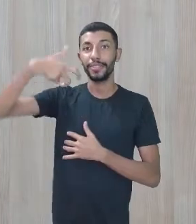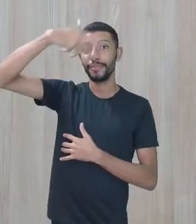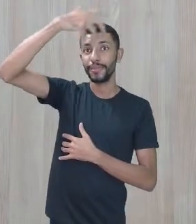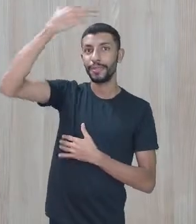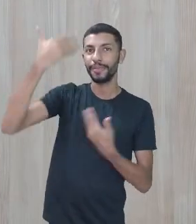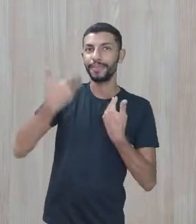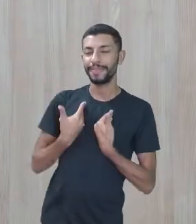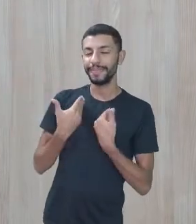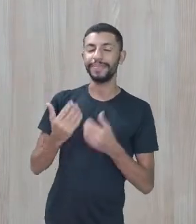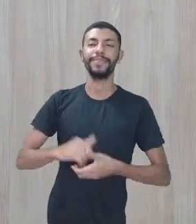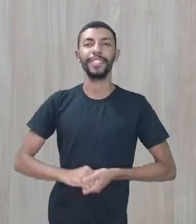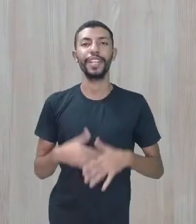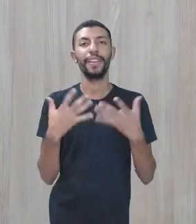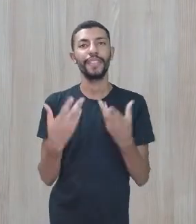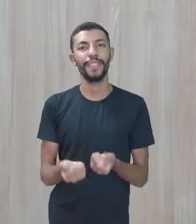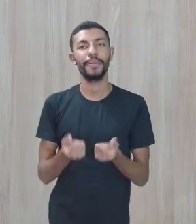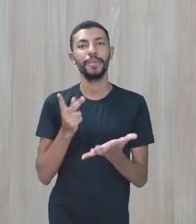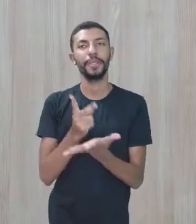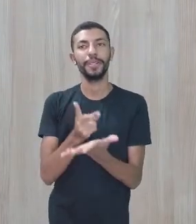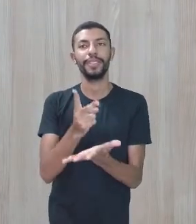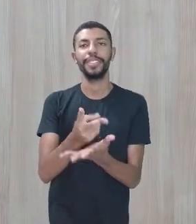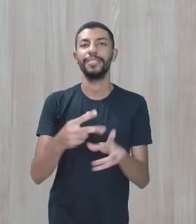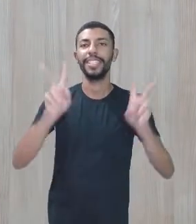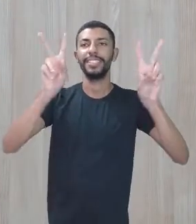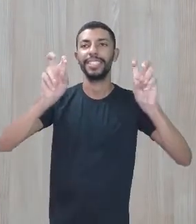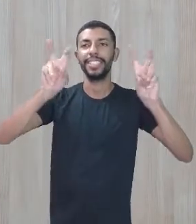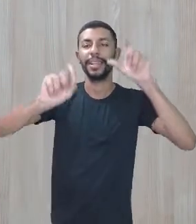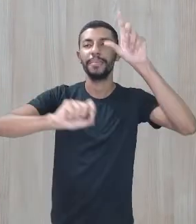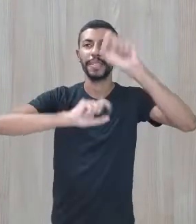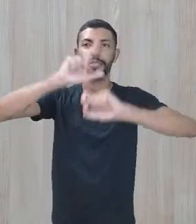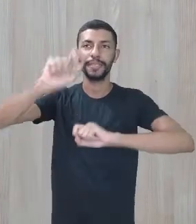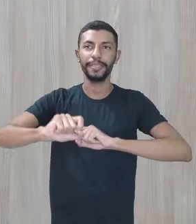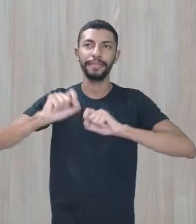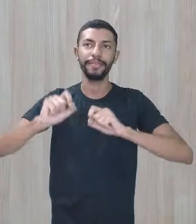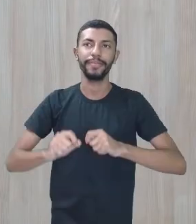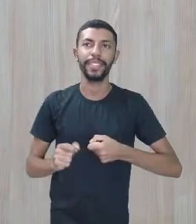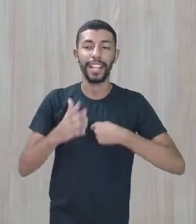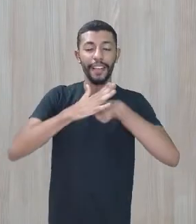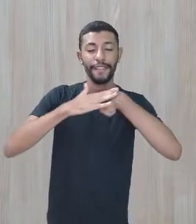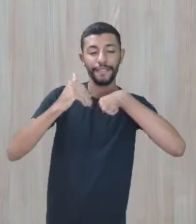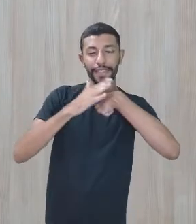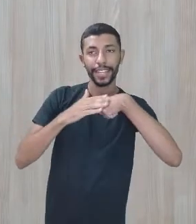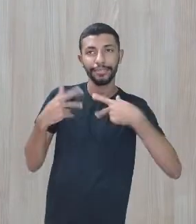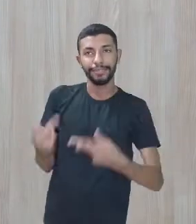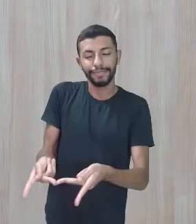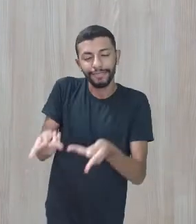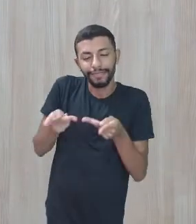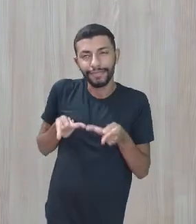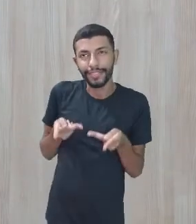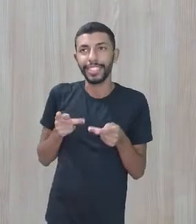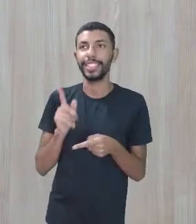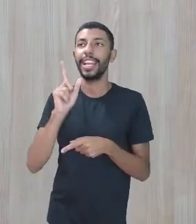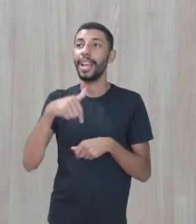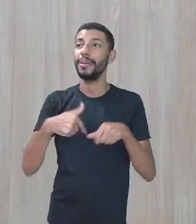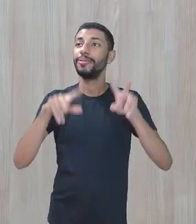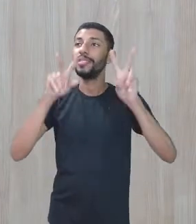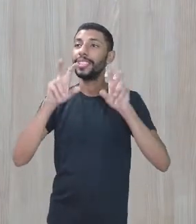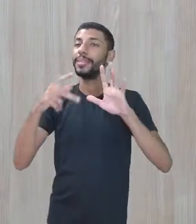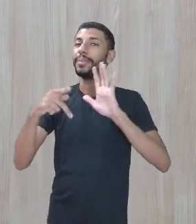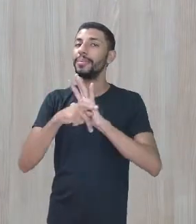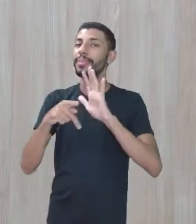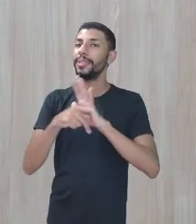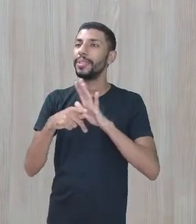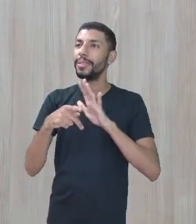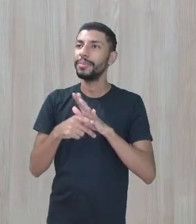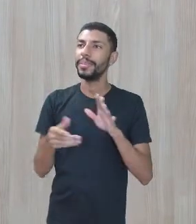vamos dar continuidade à nossa temática? Falando sobre afetividade e acolhimento. Uma temática que foi